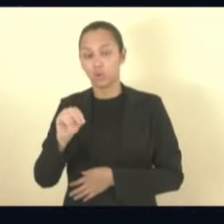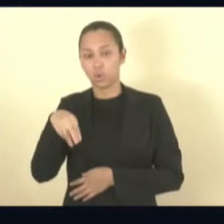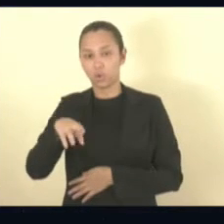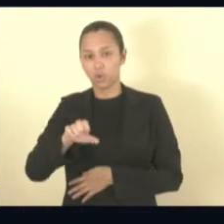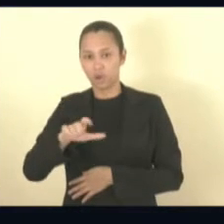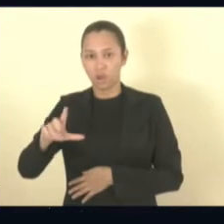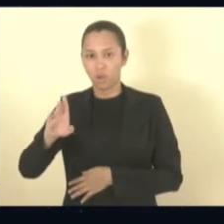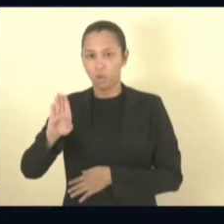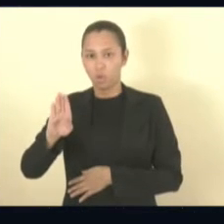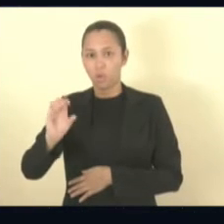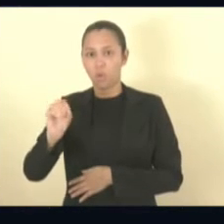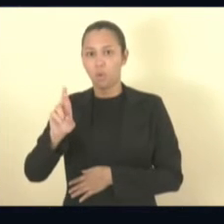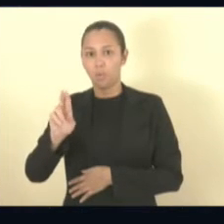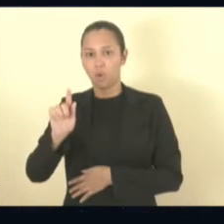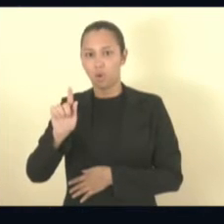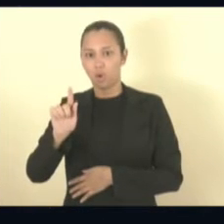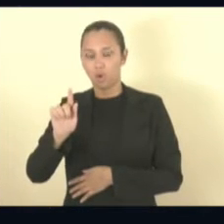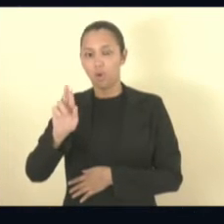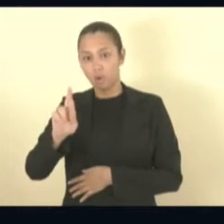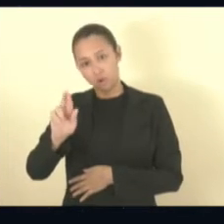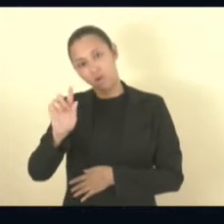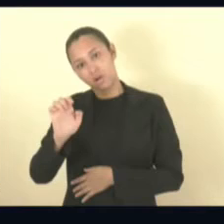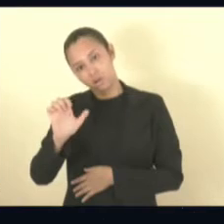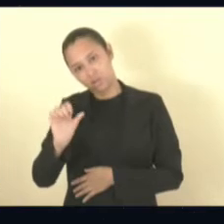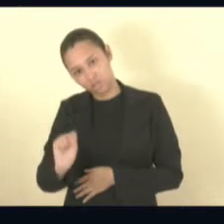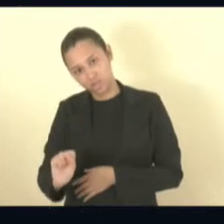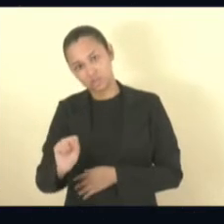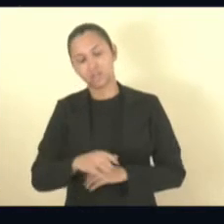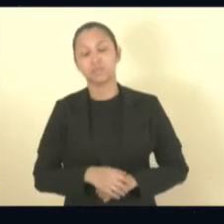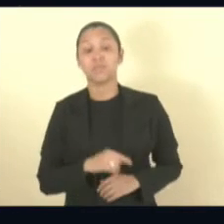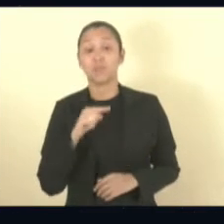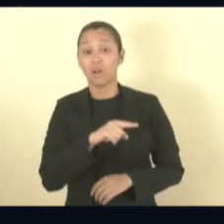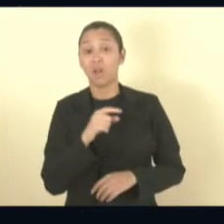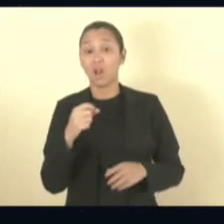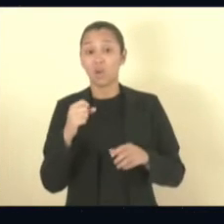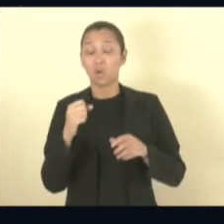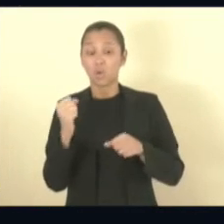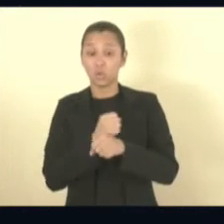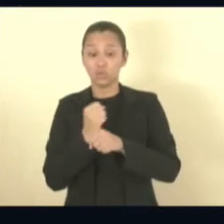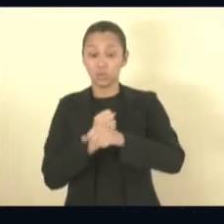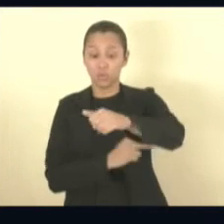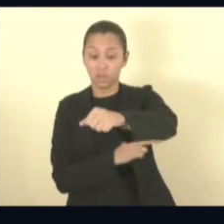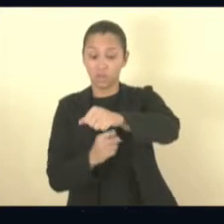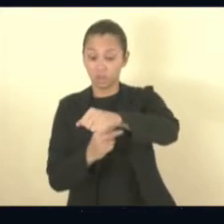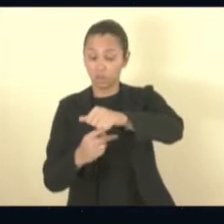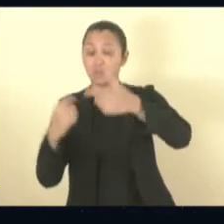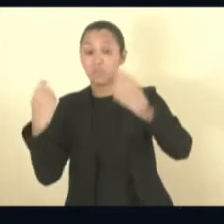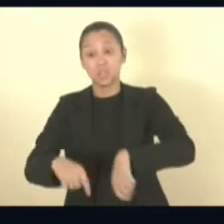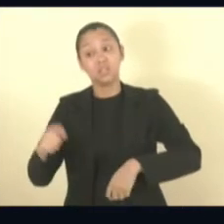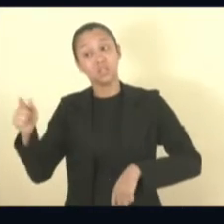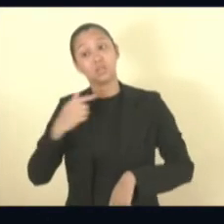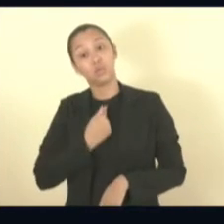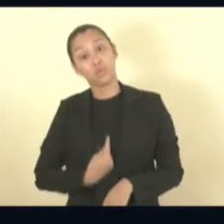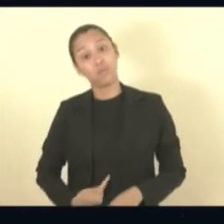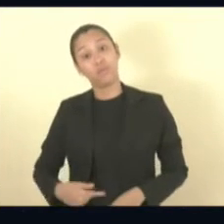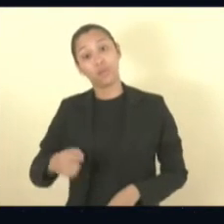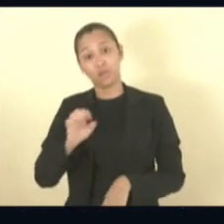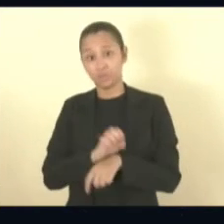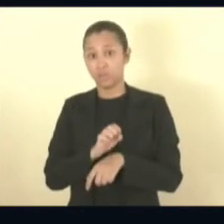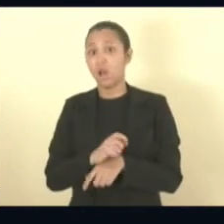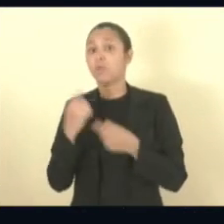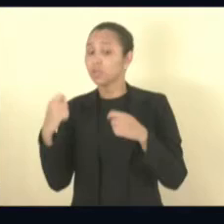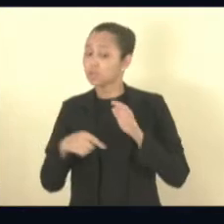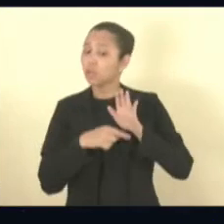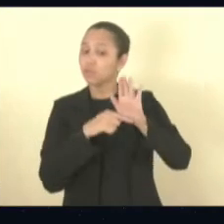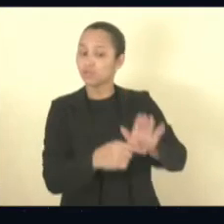Porque uma nova ponte ali precisa do governo do Estado. E sem dúvida alguma o governo do Estado tem trabalhado em favor de